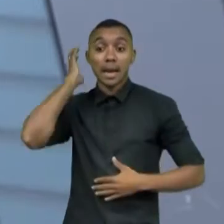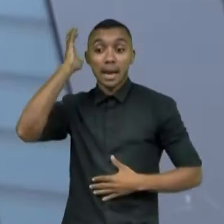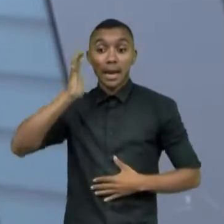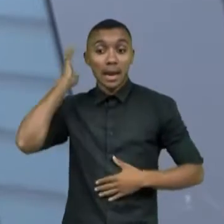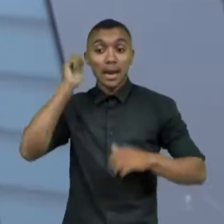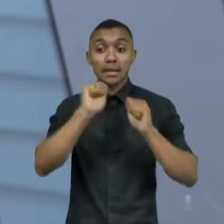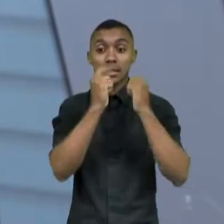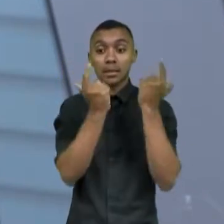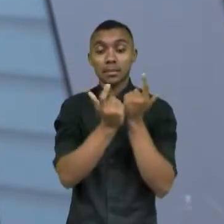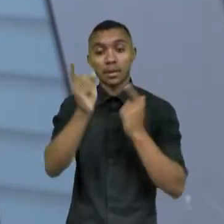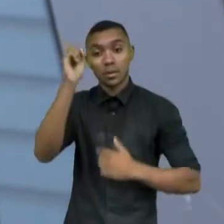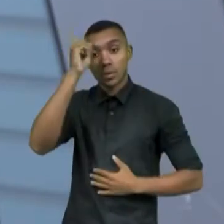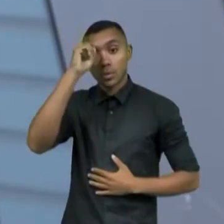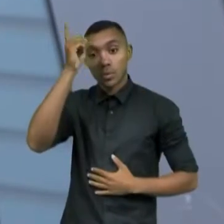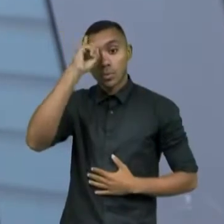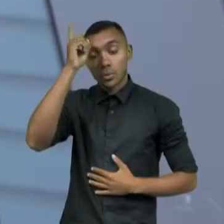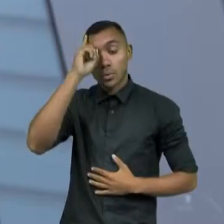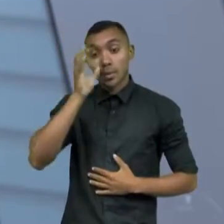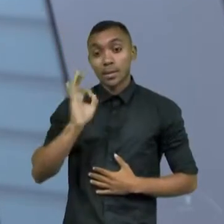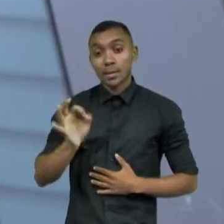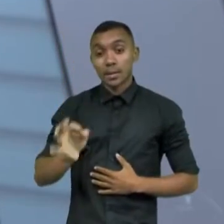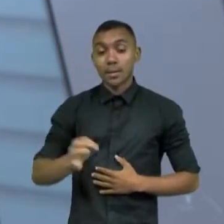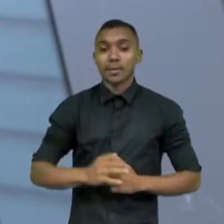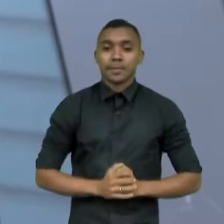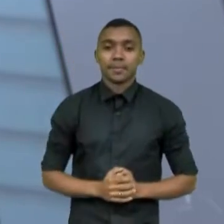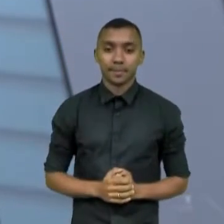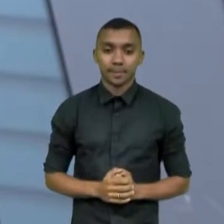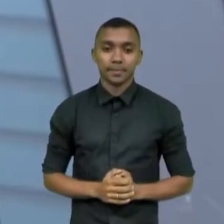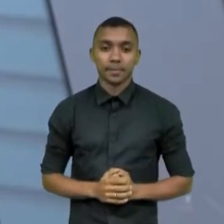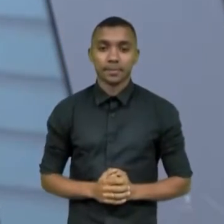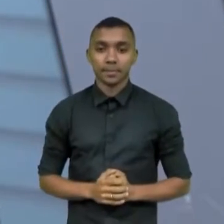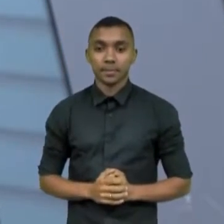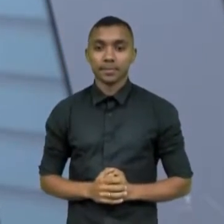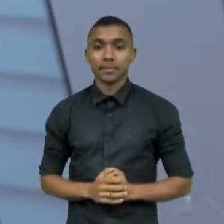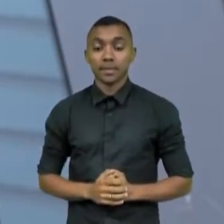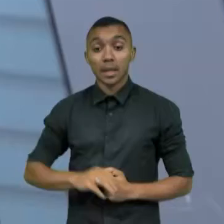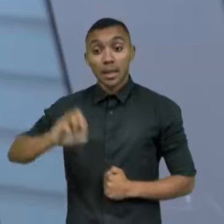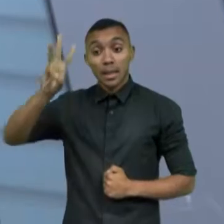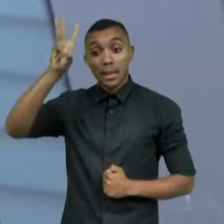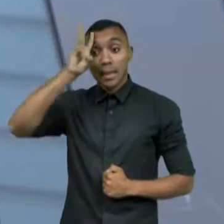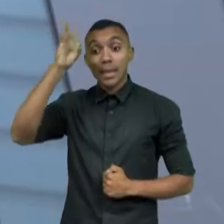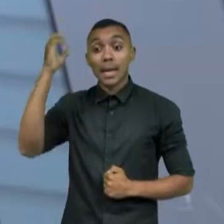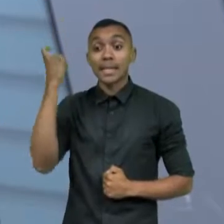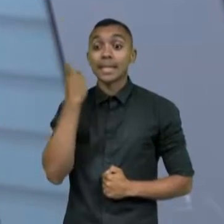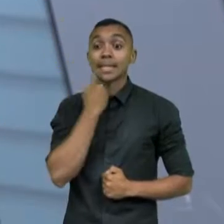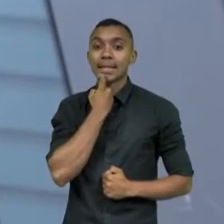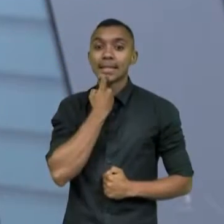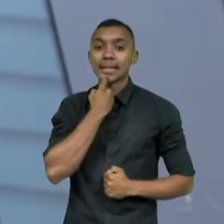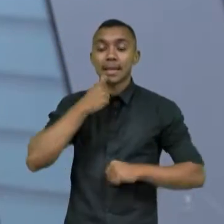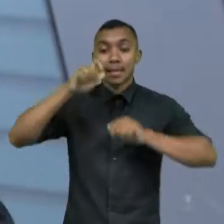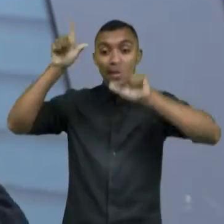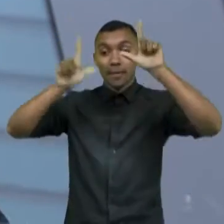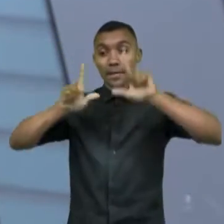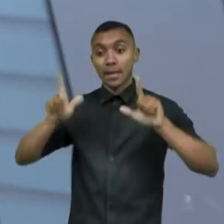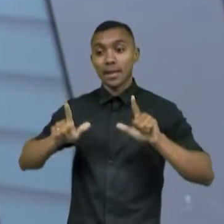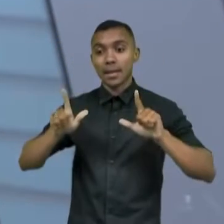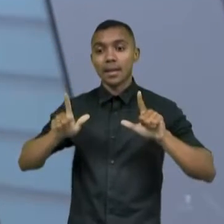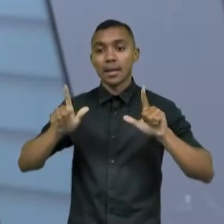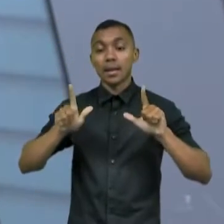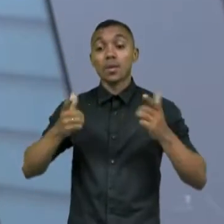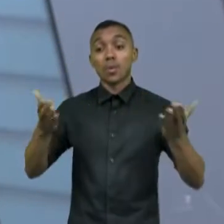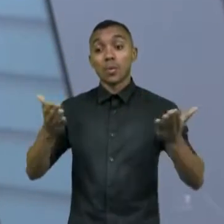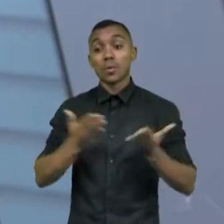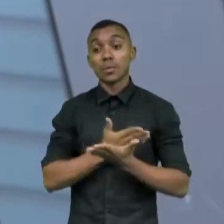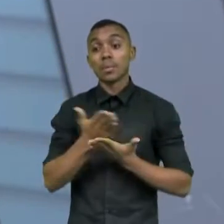diariamente, às 10 da noite, você ouve também o programa pelas ondas do rádio, de terça a sexta, o programa Questão de Ordem. Começando a nossa semana